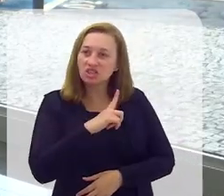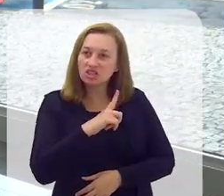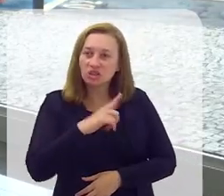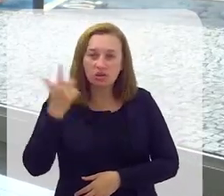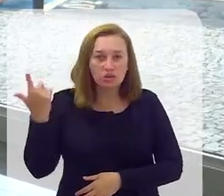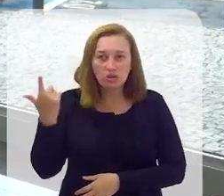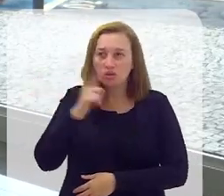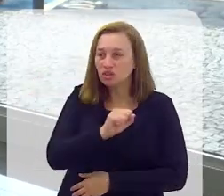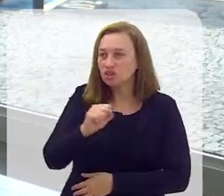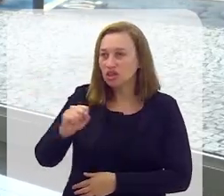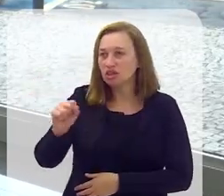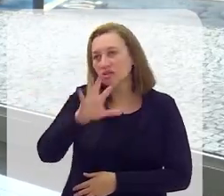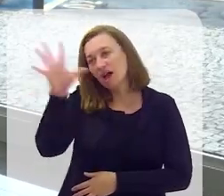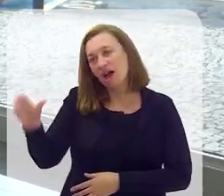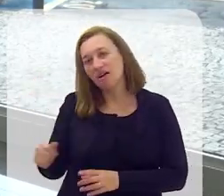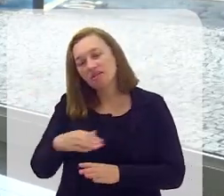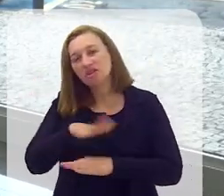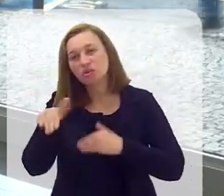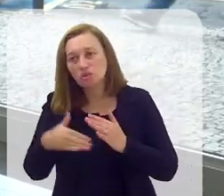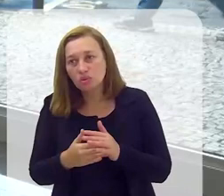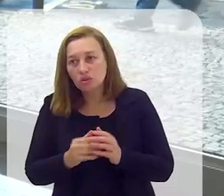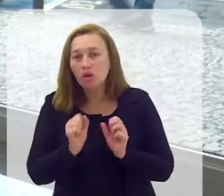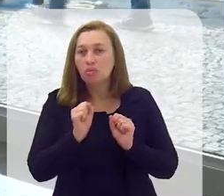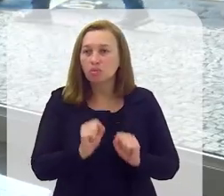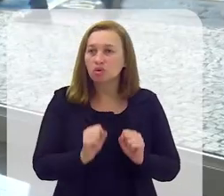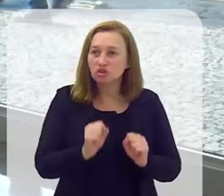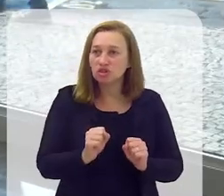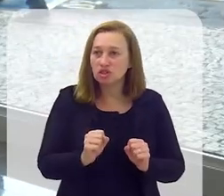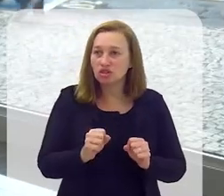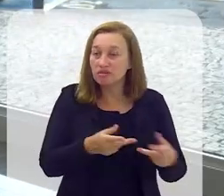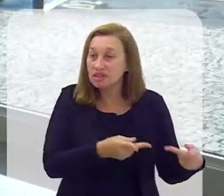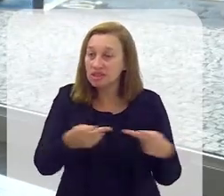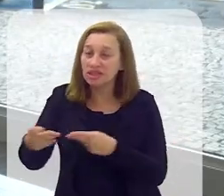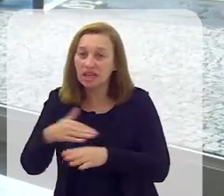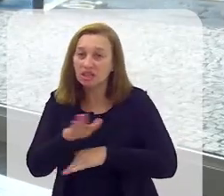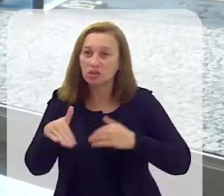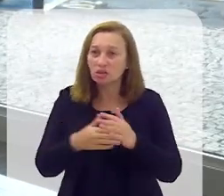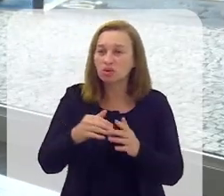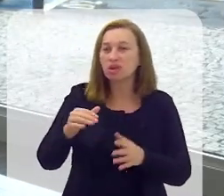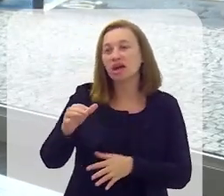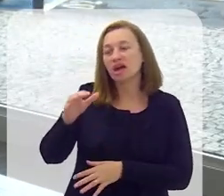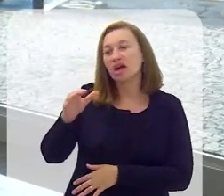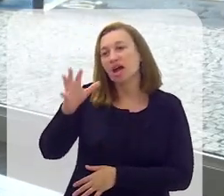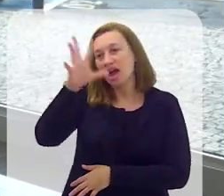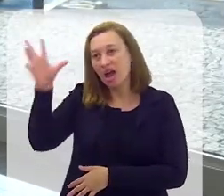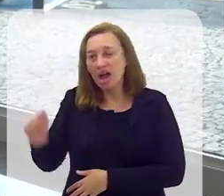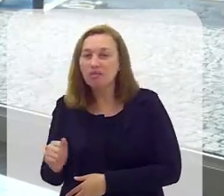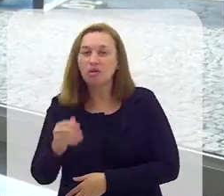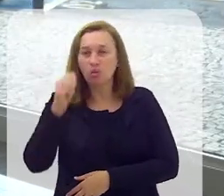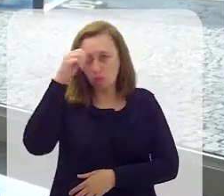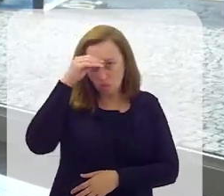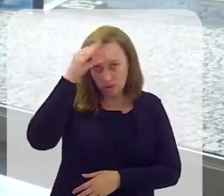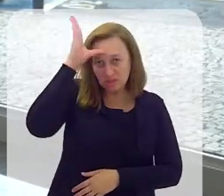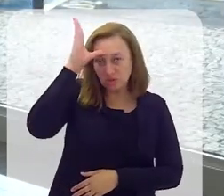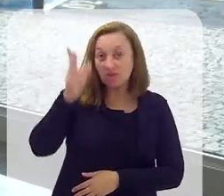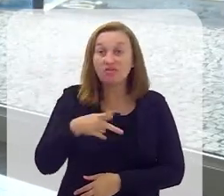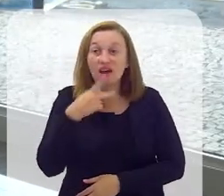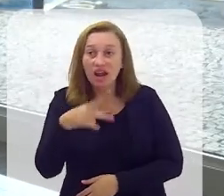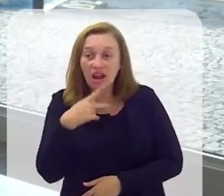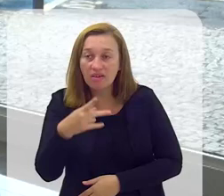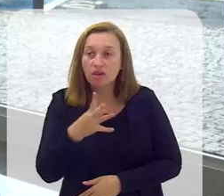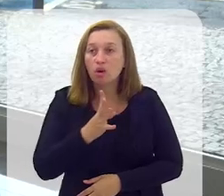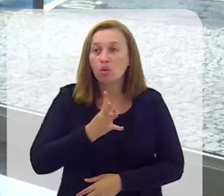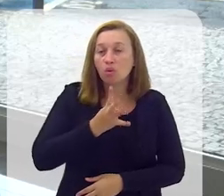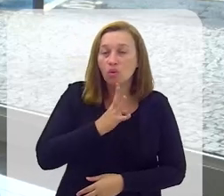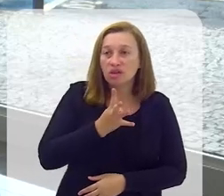conquistado a África inteira, que se podia percorrer a África inteira com conhecimento, se dizia que